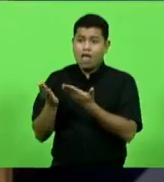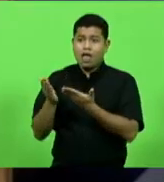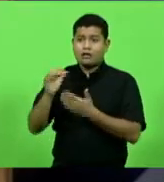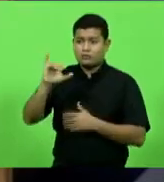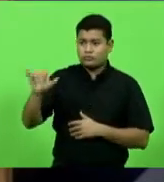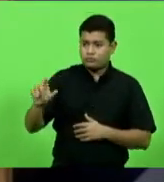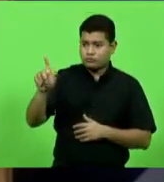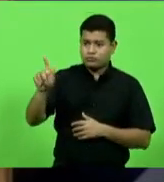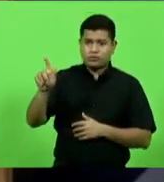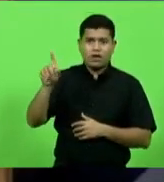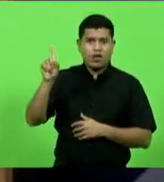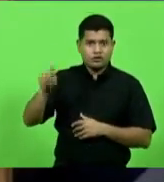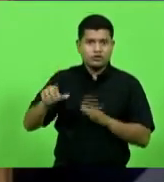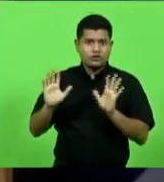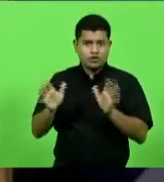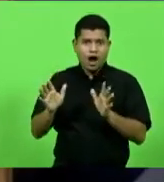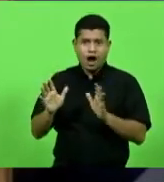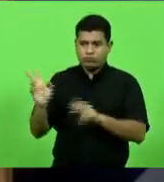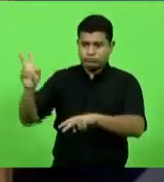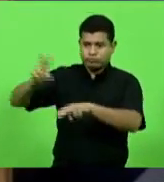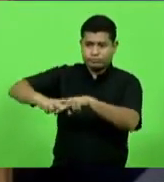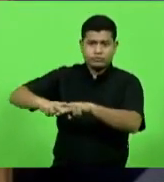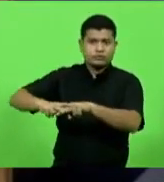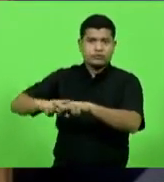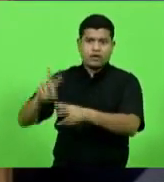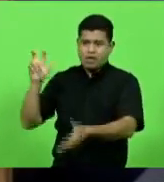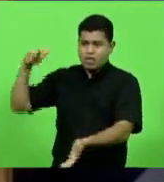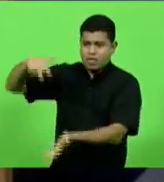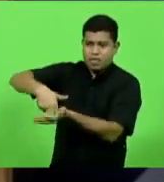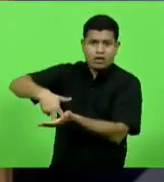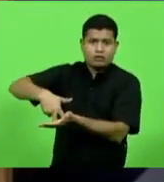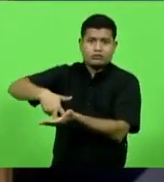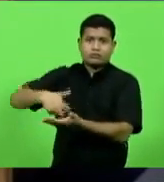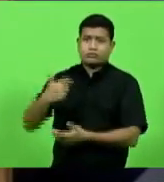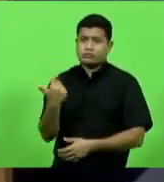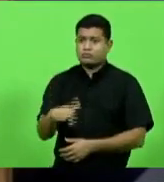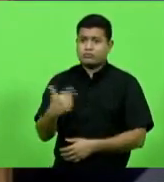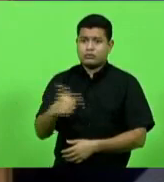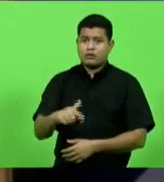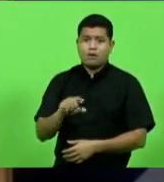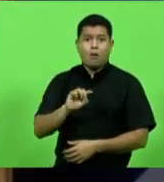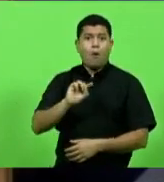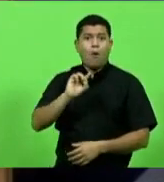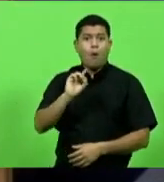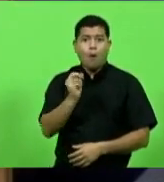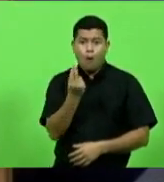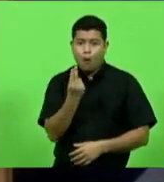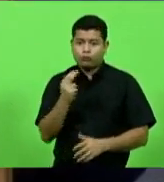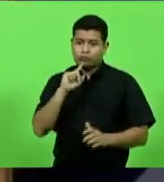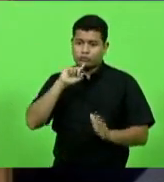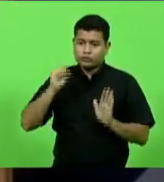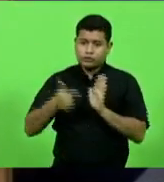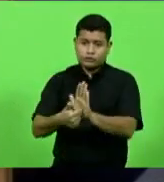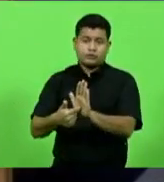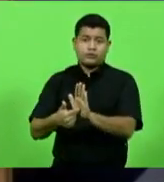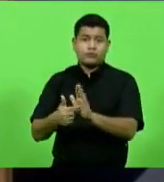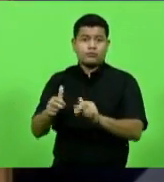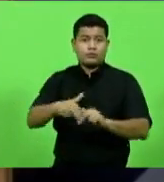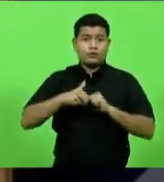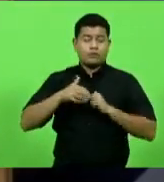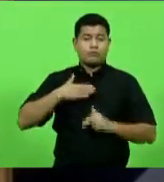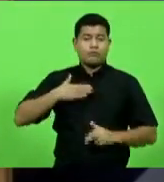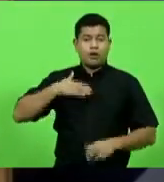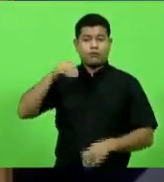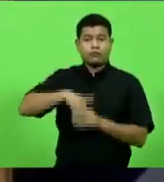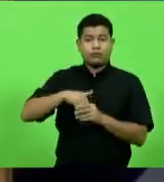réu, ele não foi condenado, sequer foi denunciado, por isso o meu voto vai ser